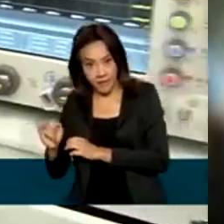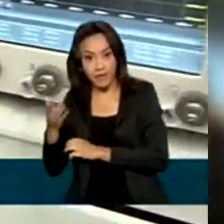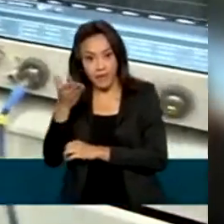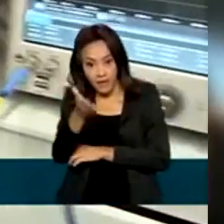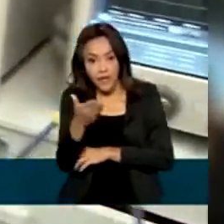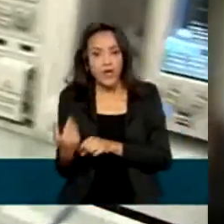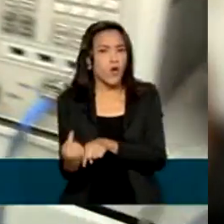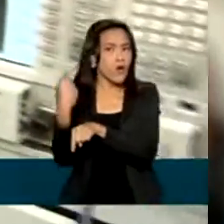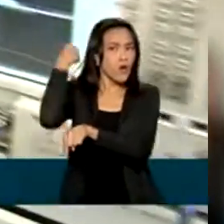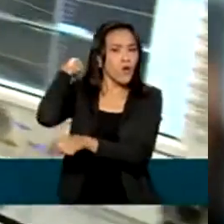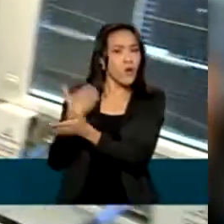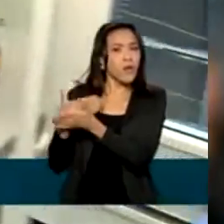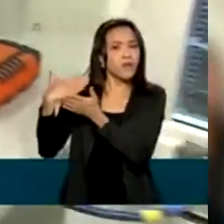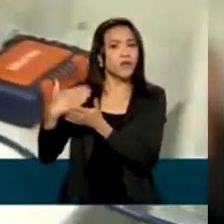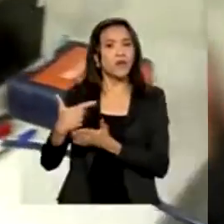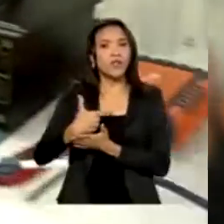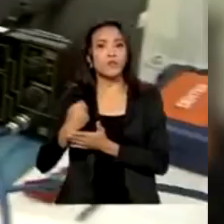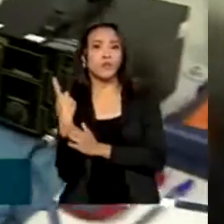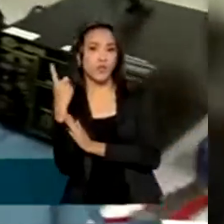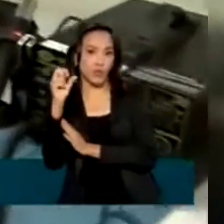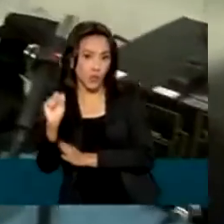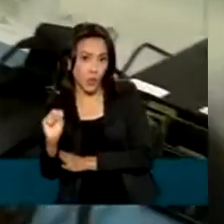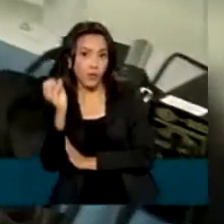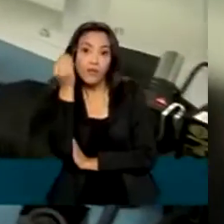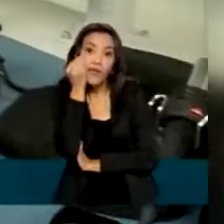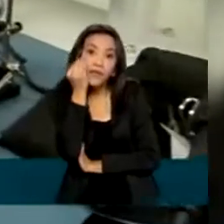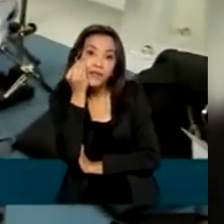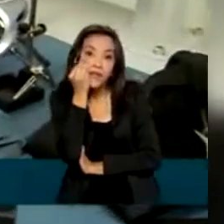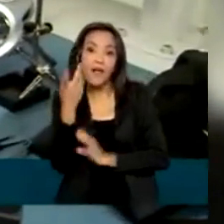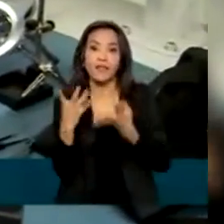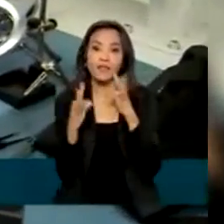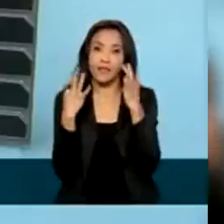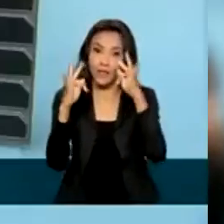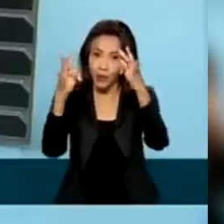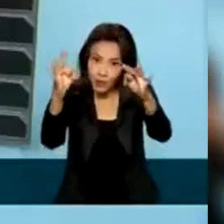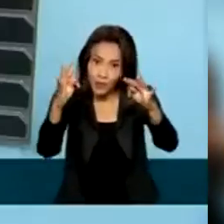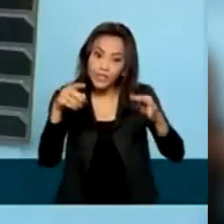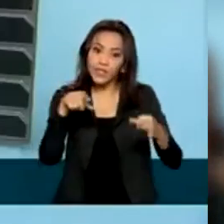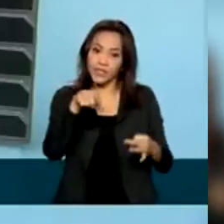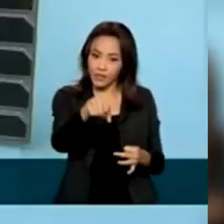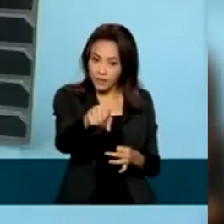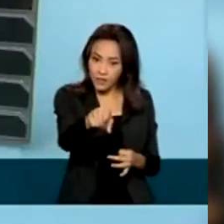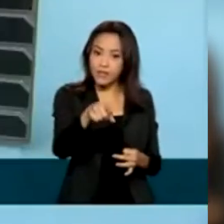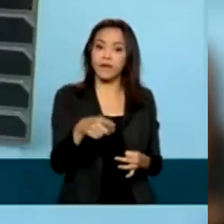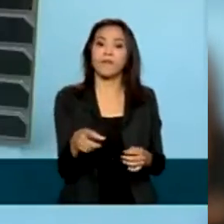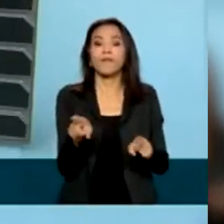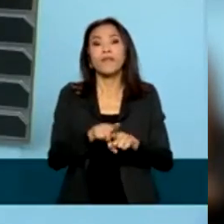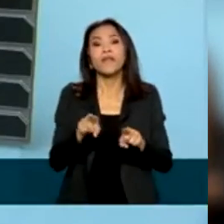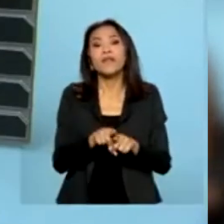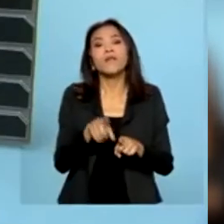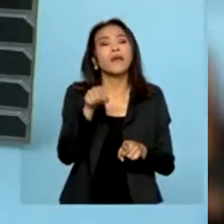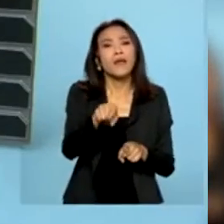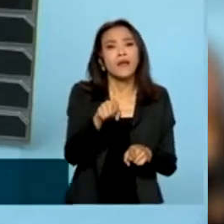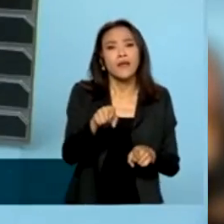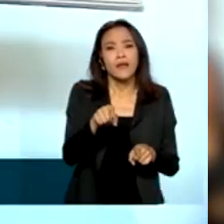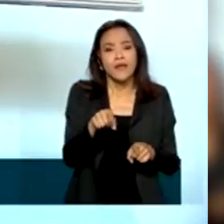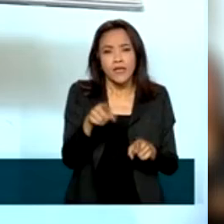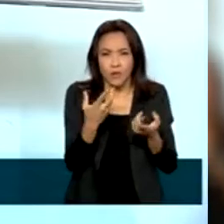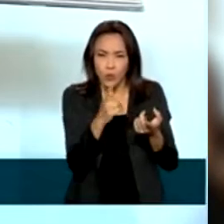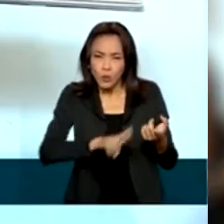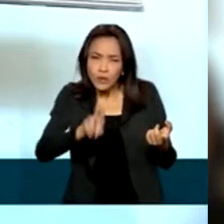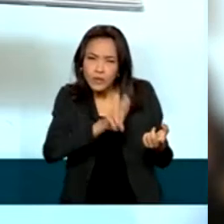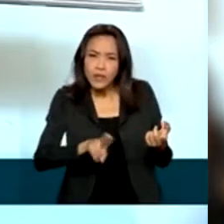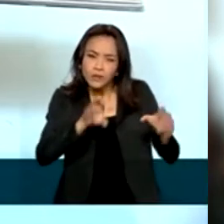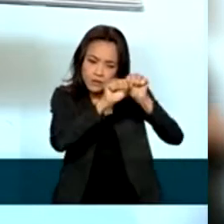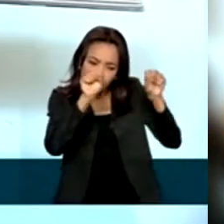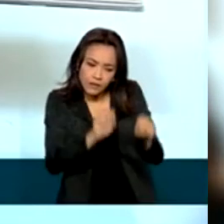começou em 2018 com a intenção de testar tecnologias como o piloto automático e o rádio definido por software, que